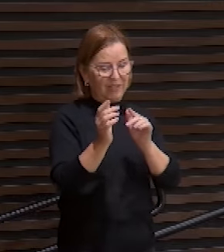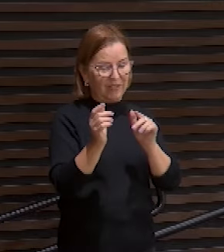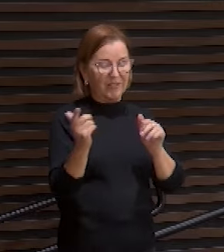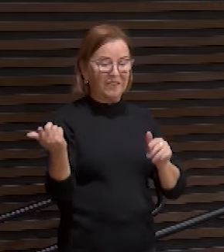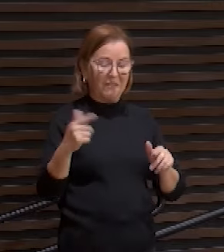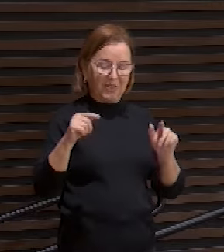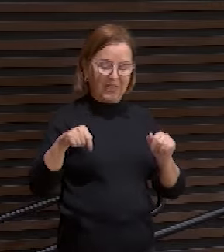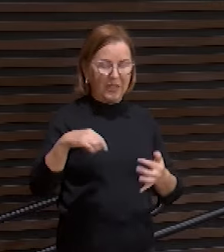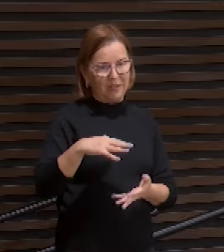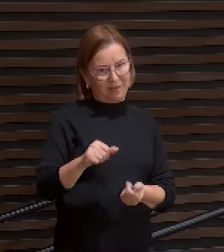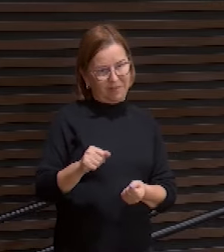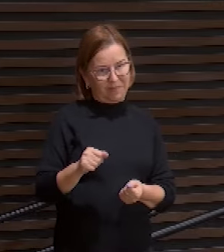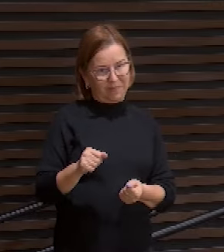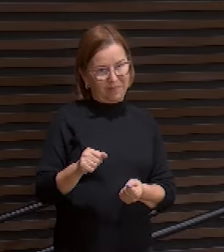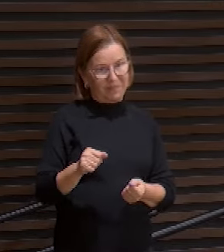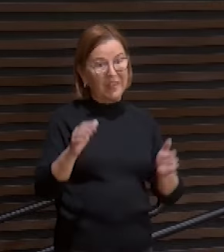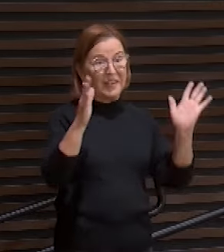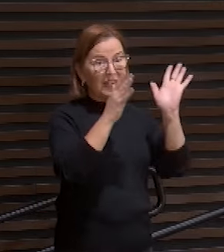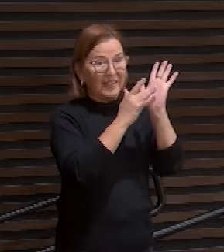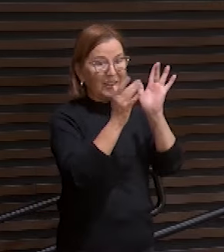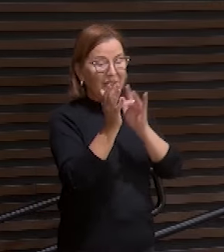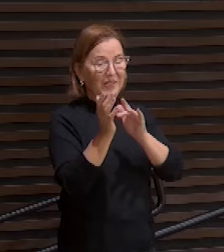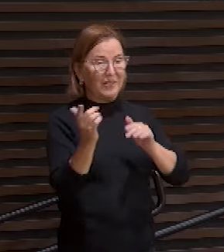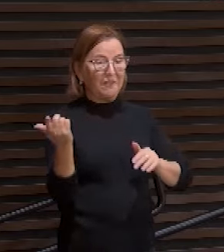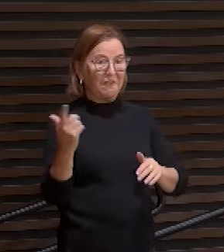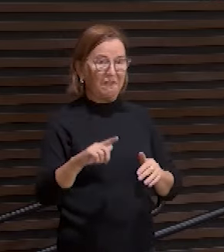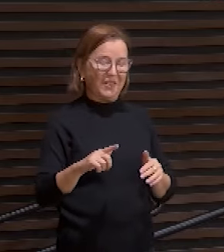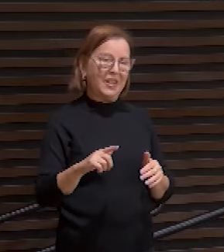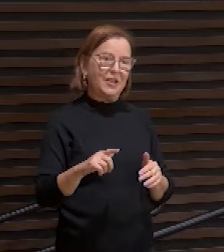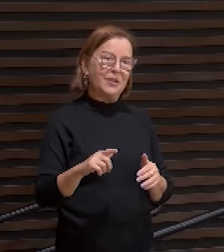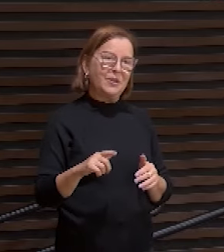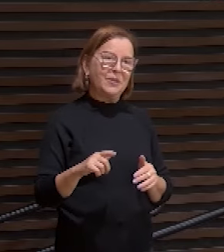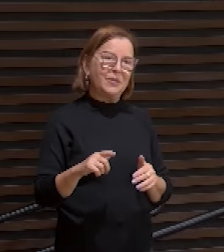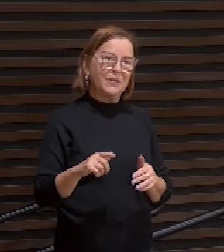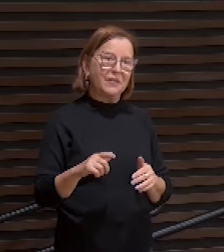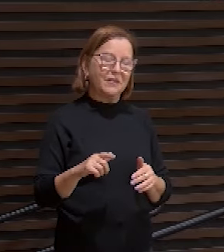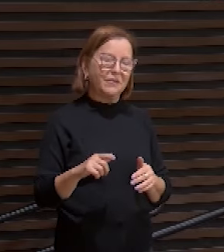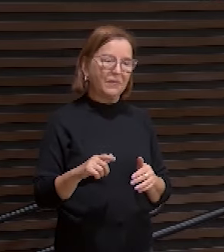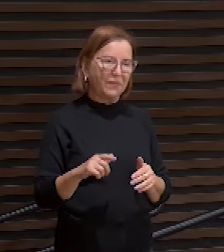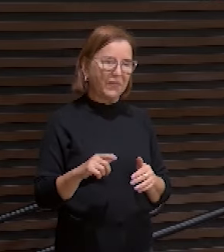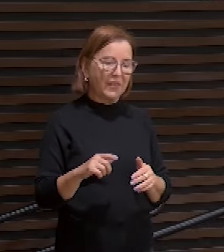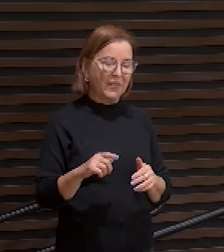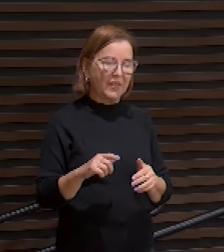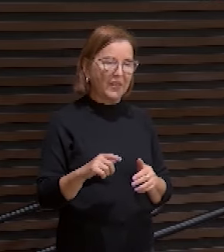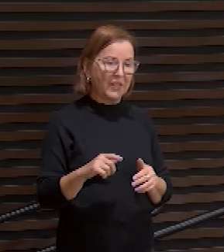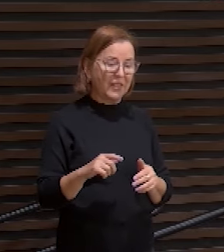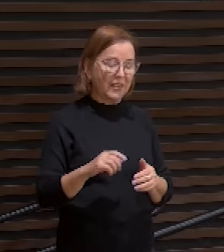Ele veio resolver o problema do ser humano. O pecado.